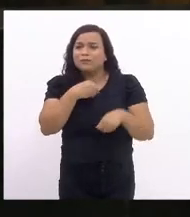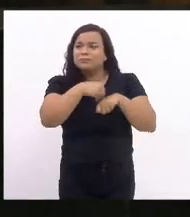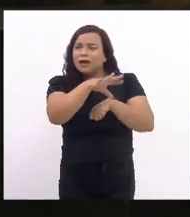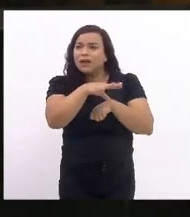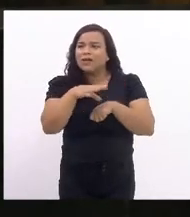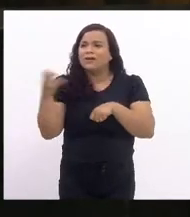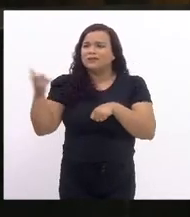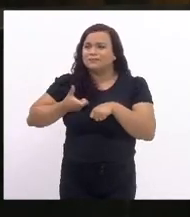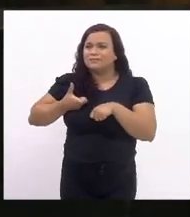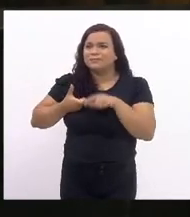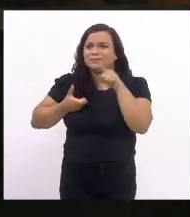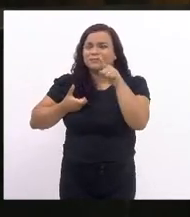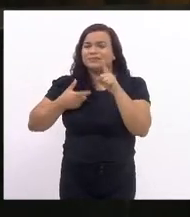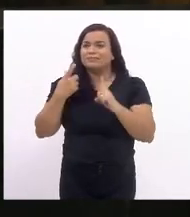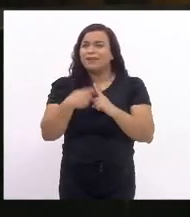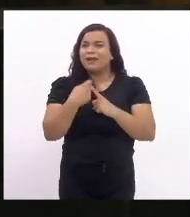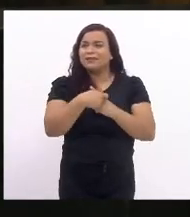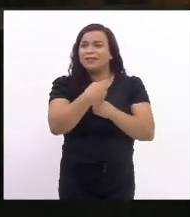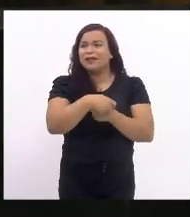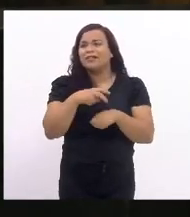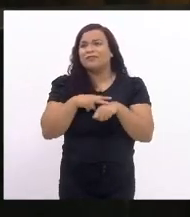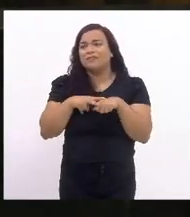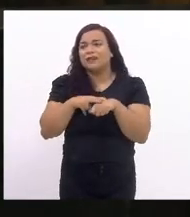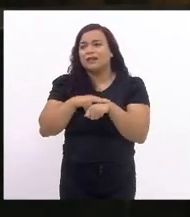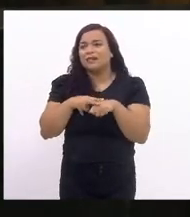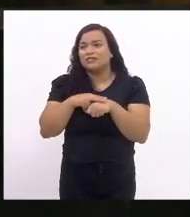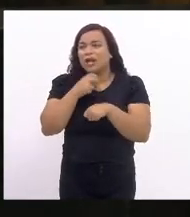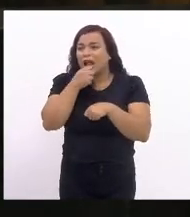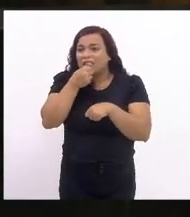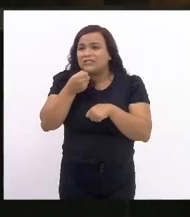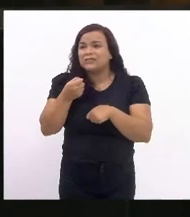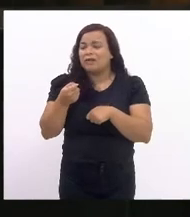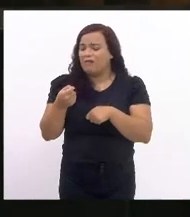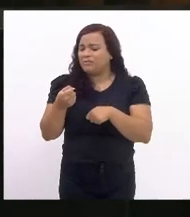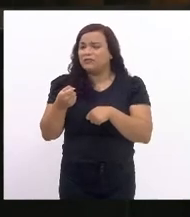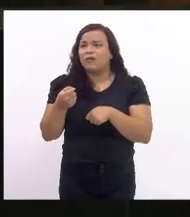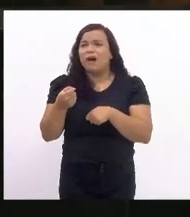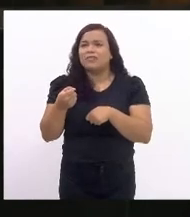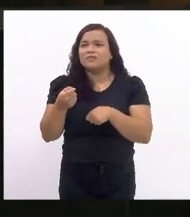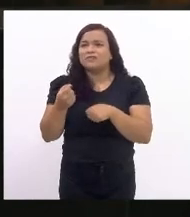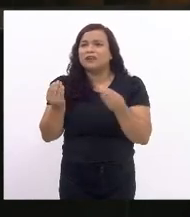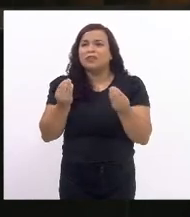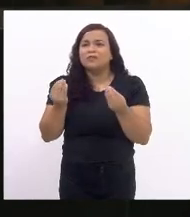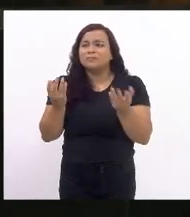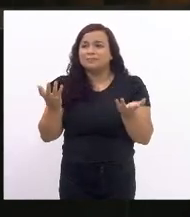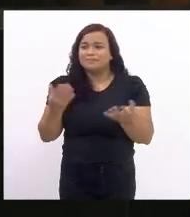banana verde como merenda.